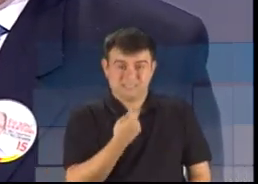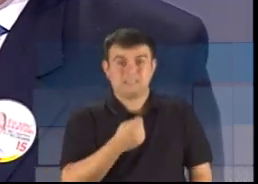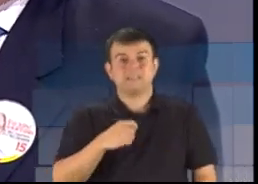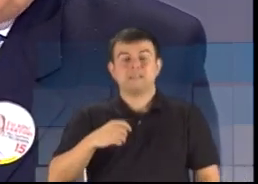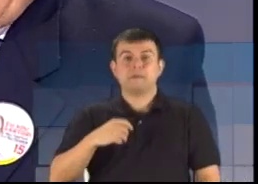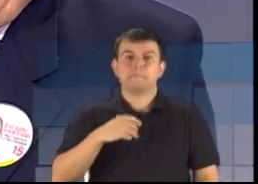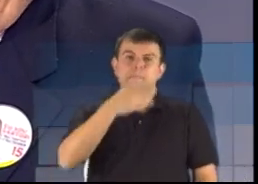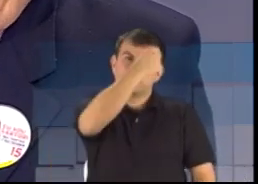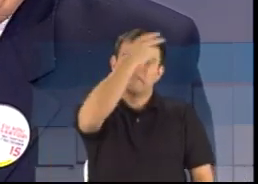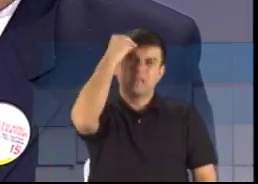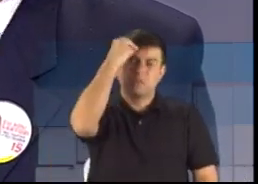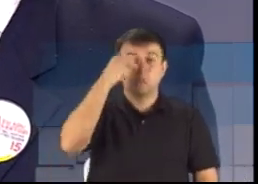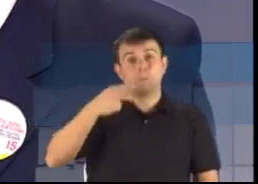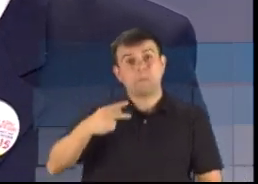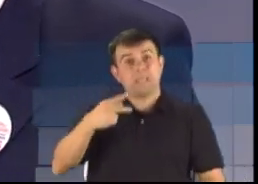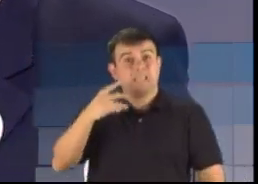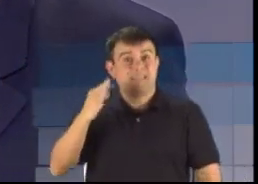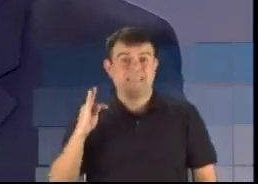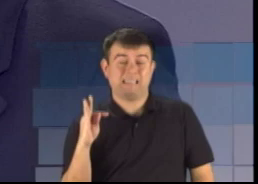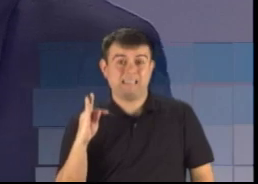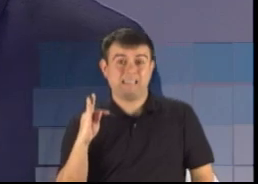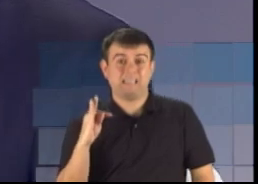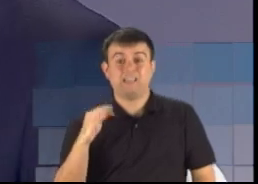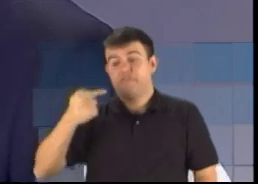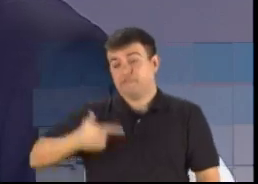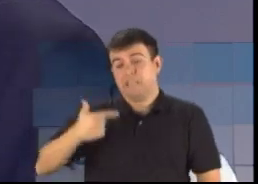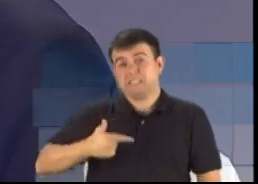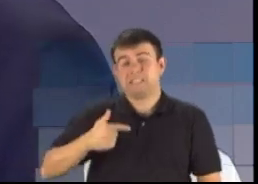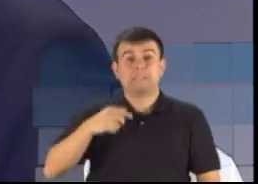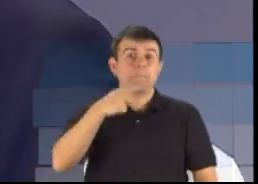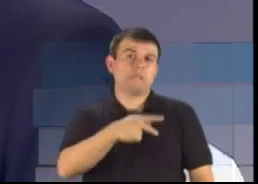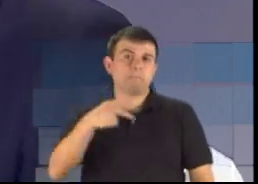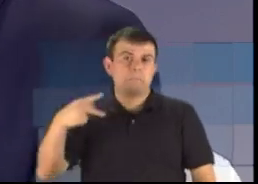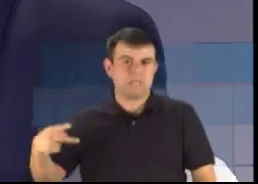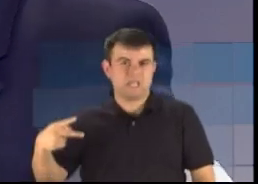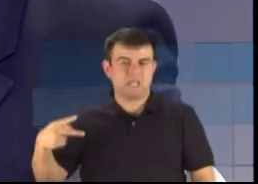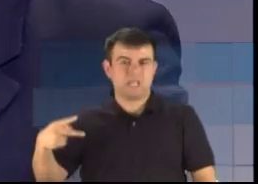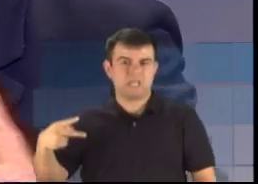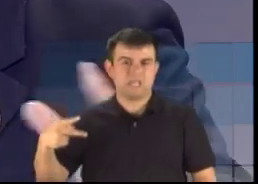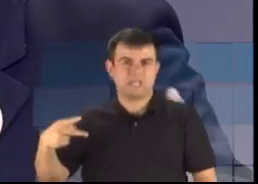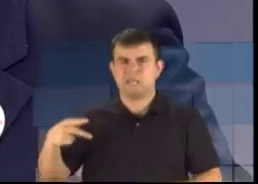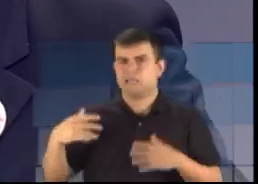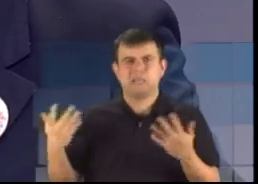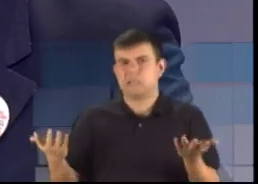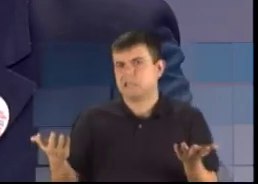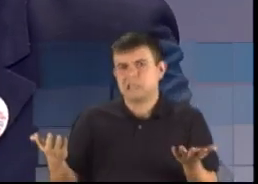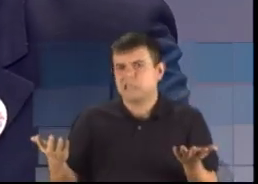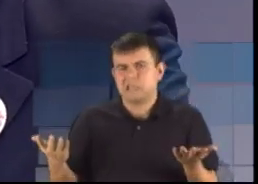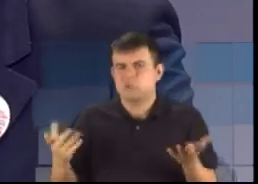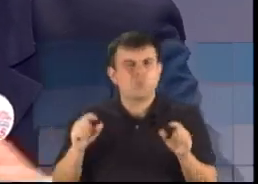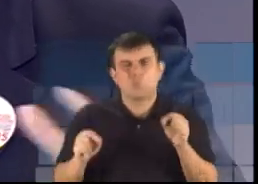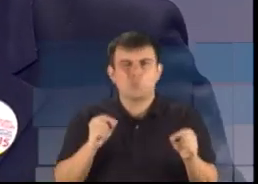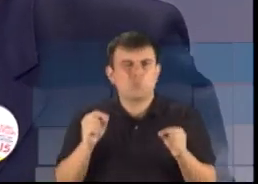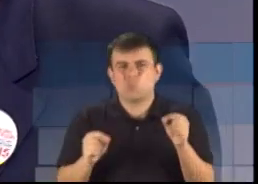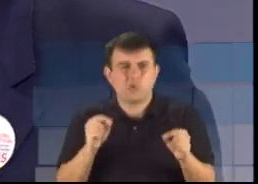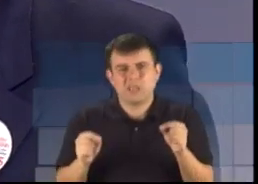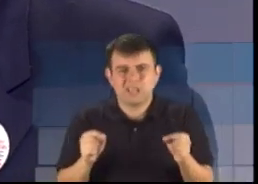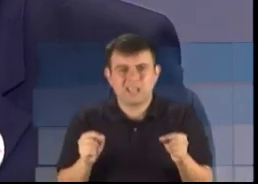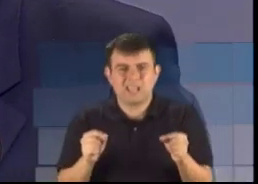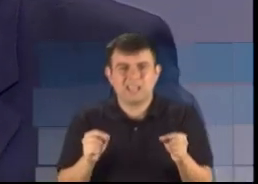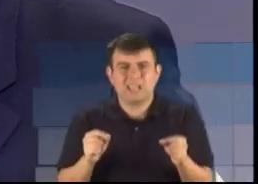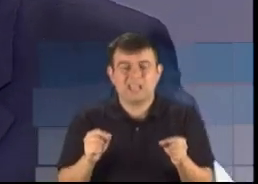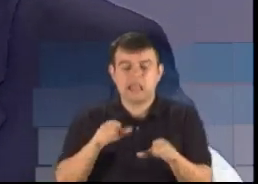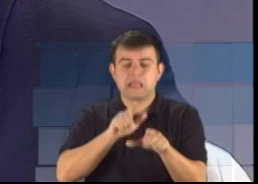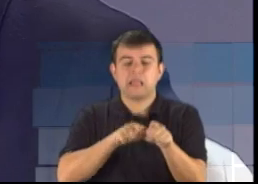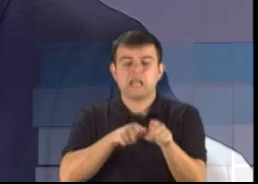do PT com um vice-prefeito do PP. Então, o que aconteceu agora? Essa junção de letras